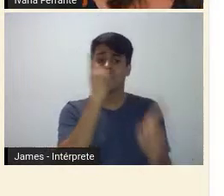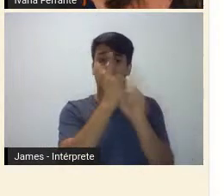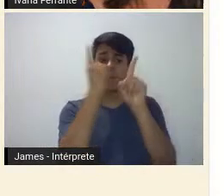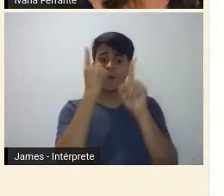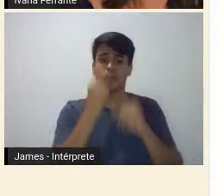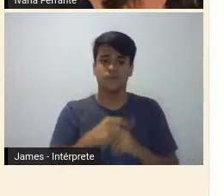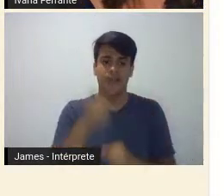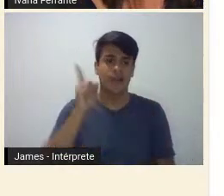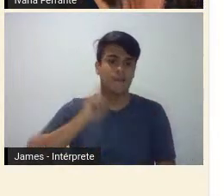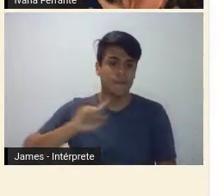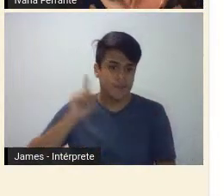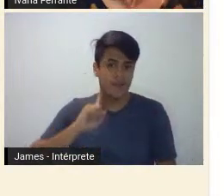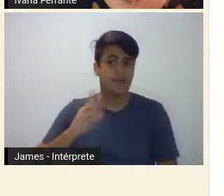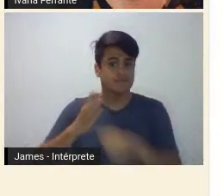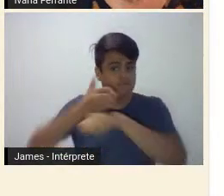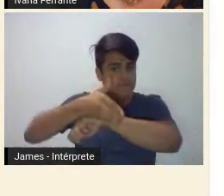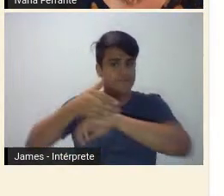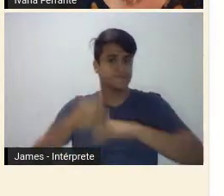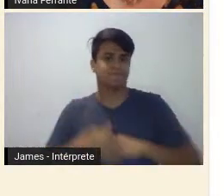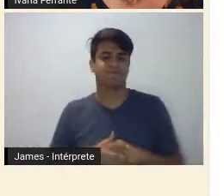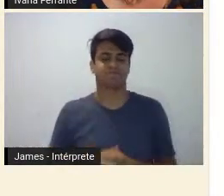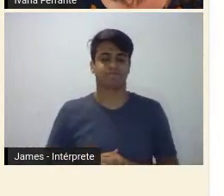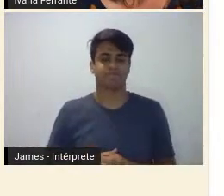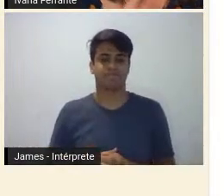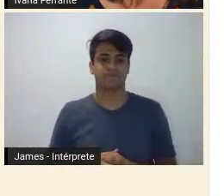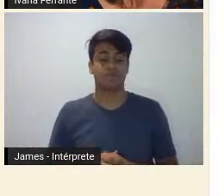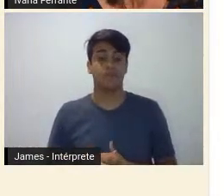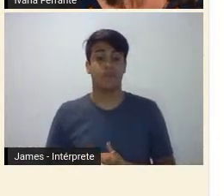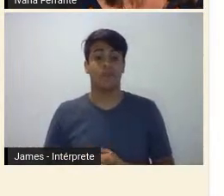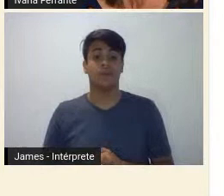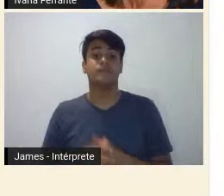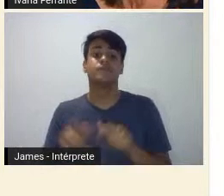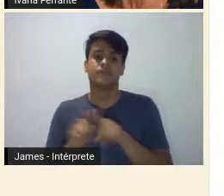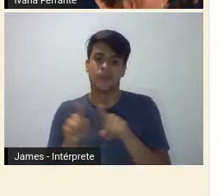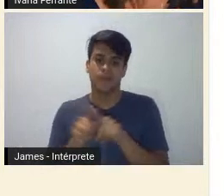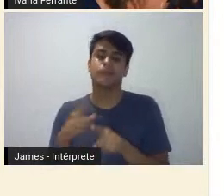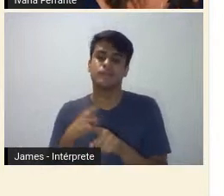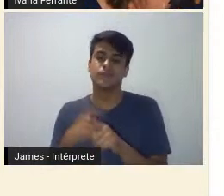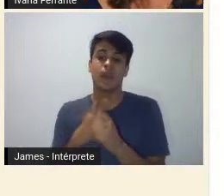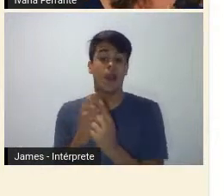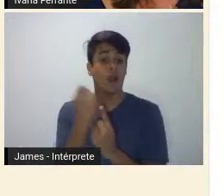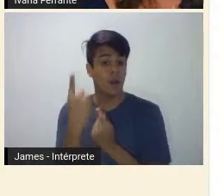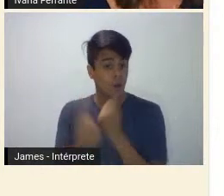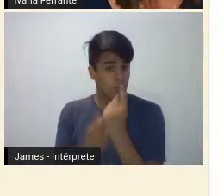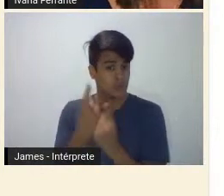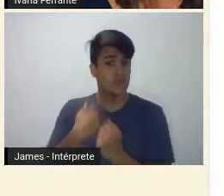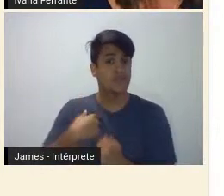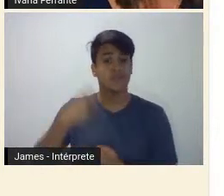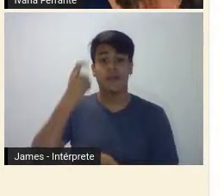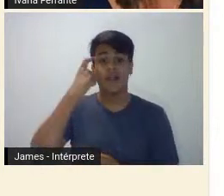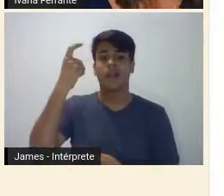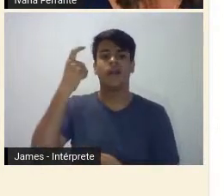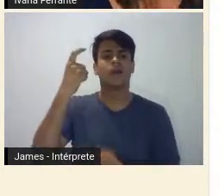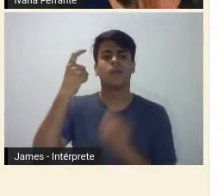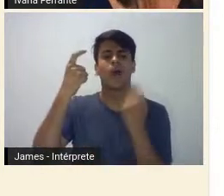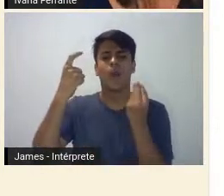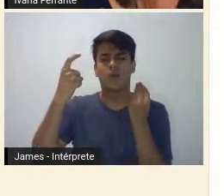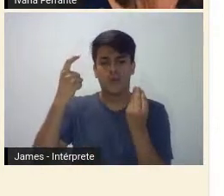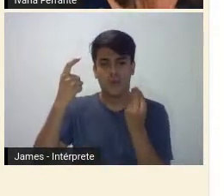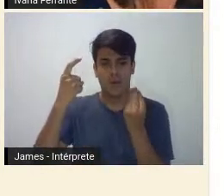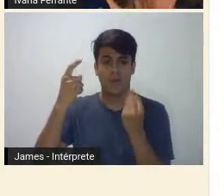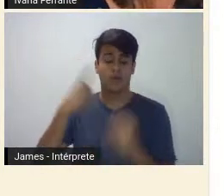mineira. e a maior parte deles se lembravam por meio de, se